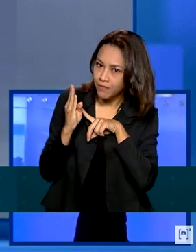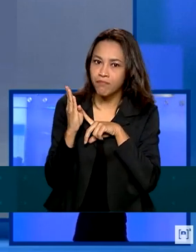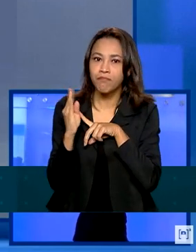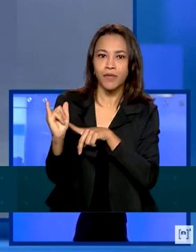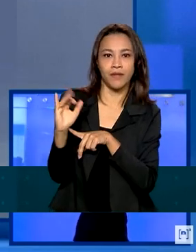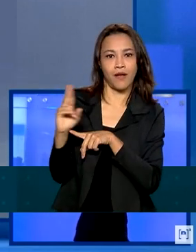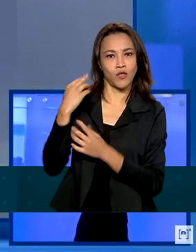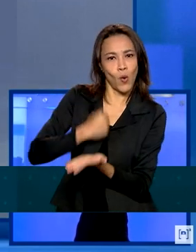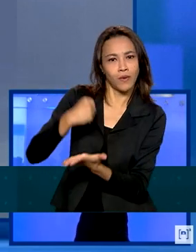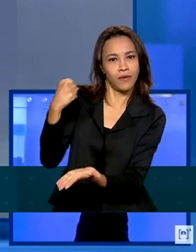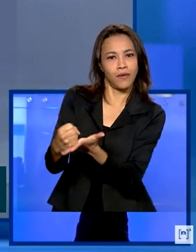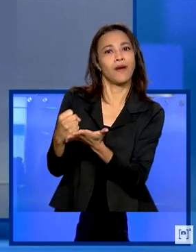reais contratados com a iniciativa privada.